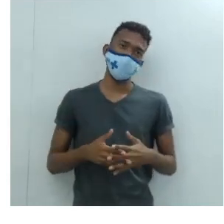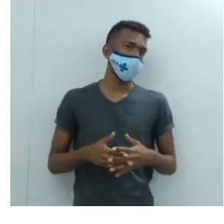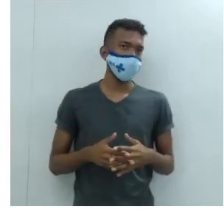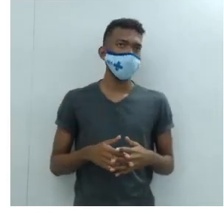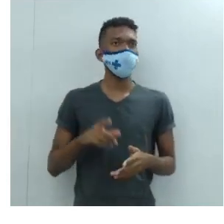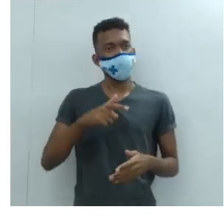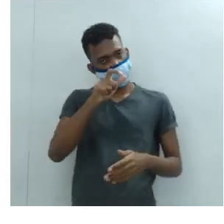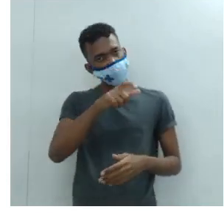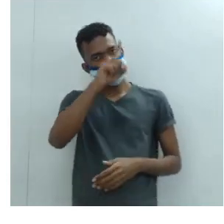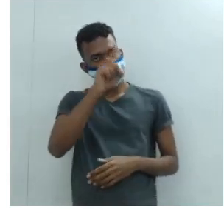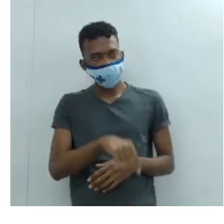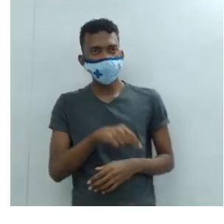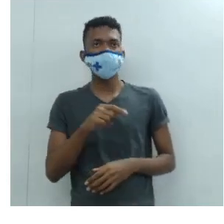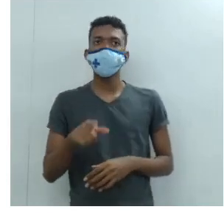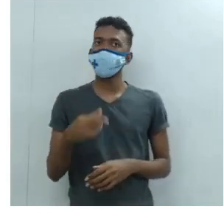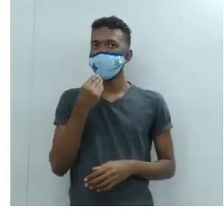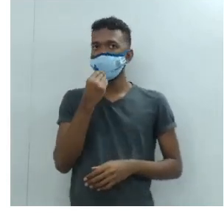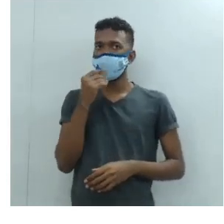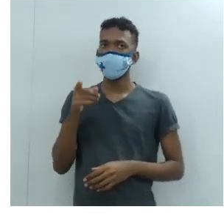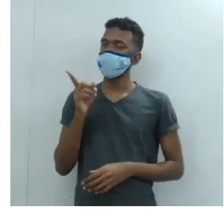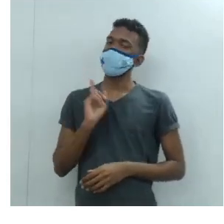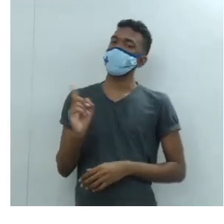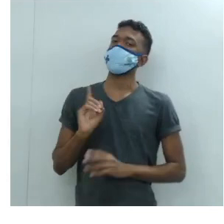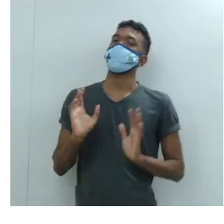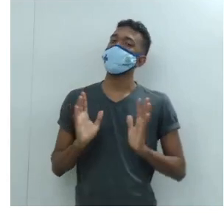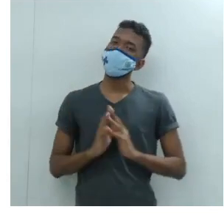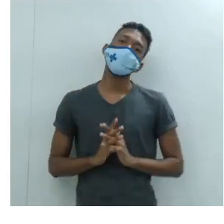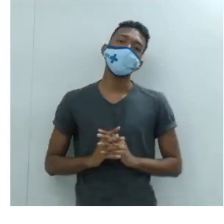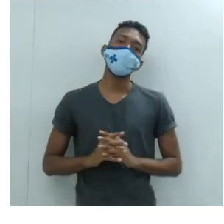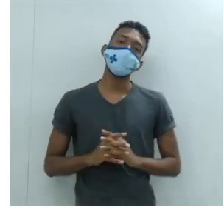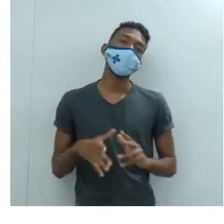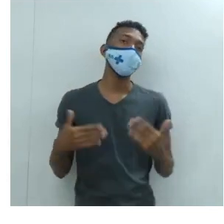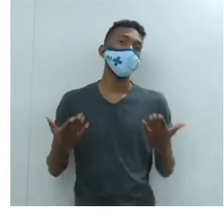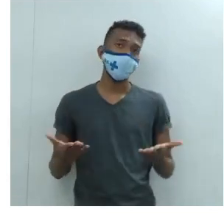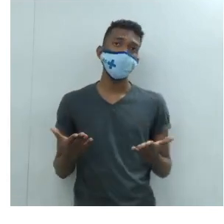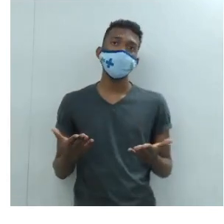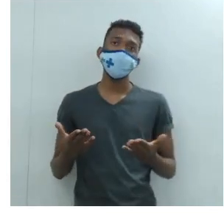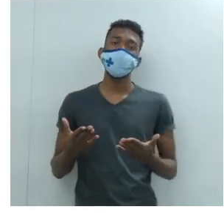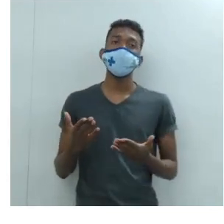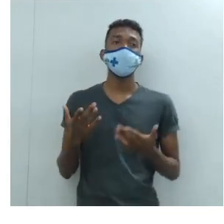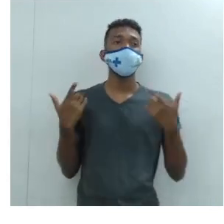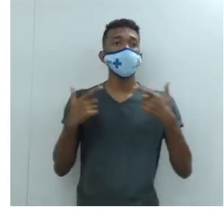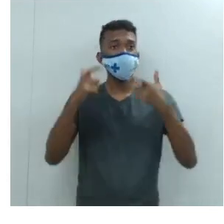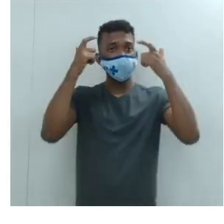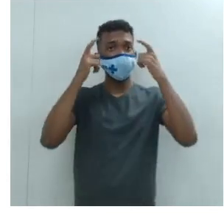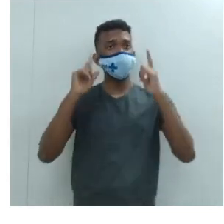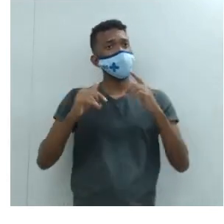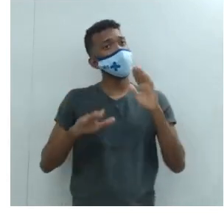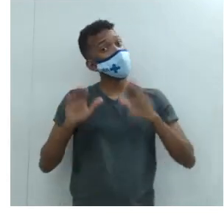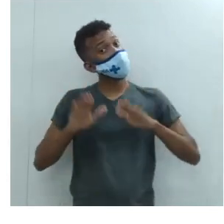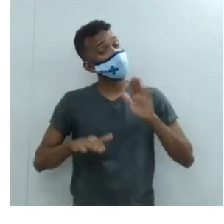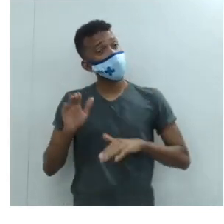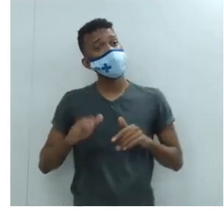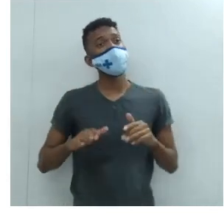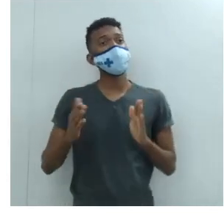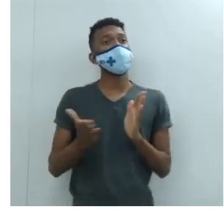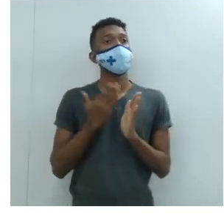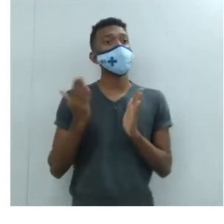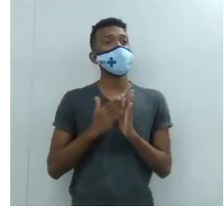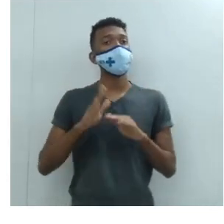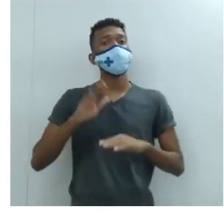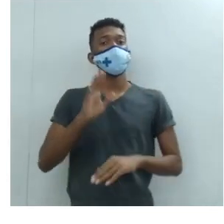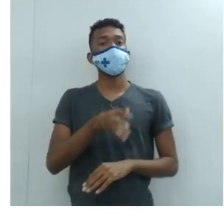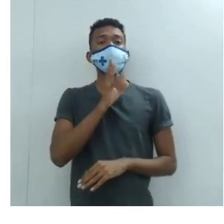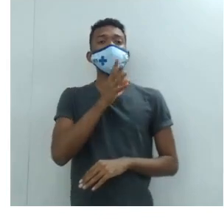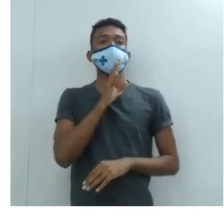São e não como deveriam ser. Então, o príncipe é, provavelmente, um livro mais conhecido